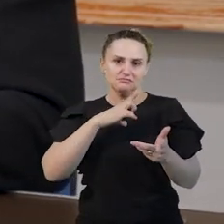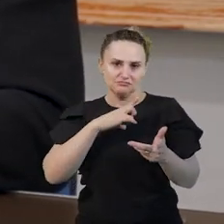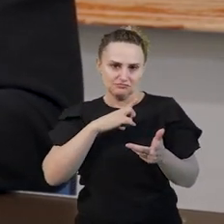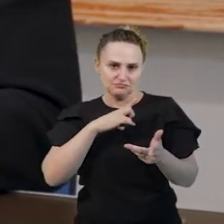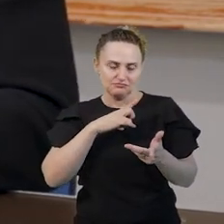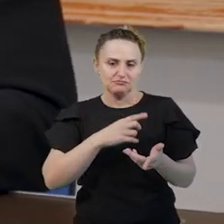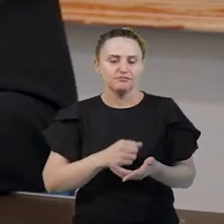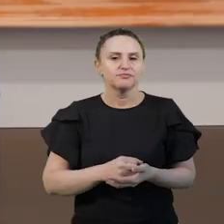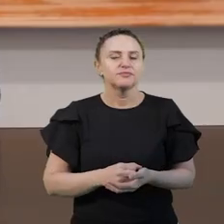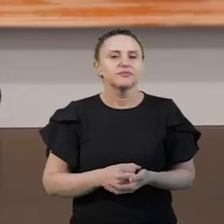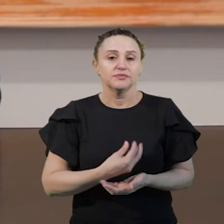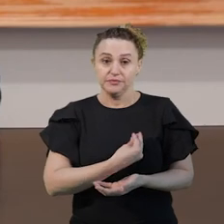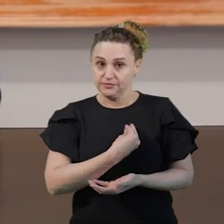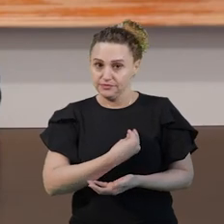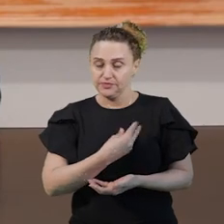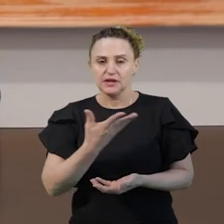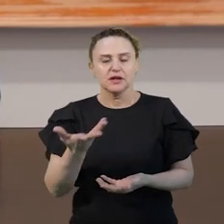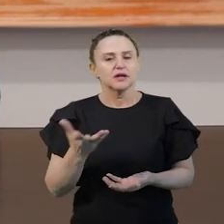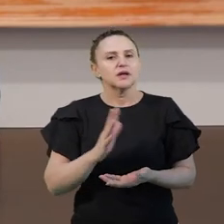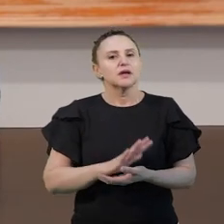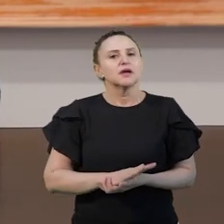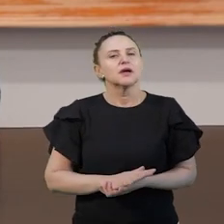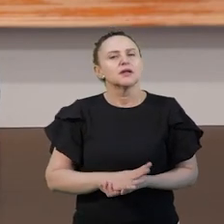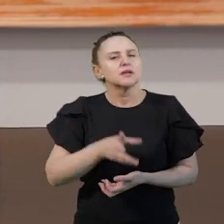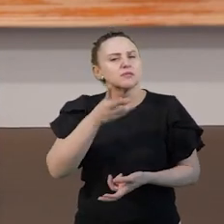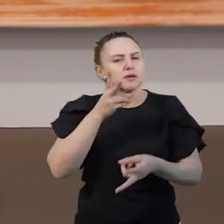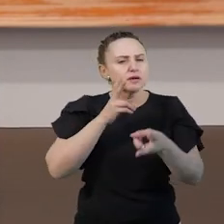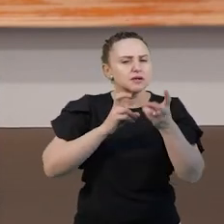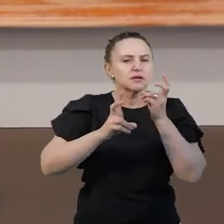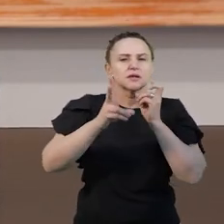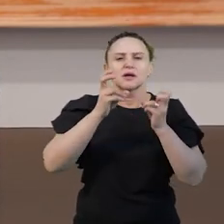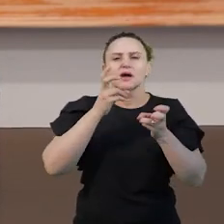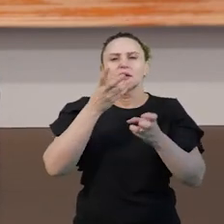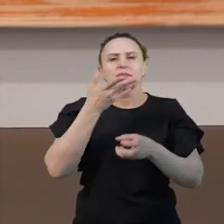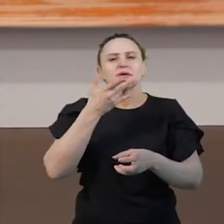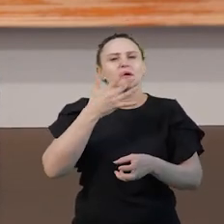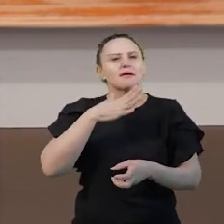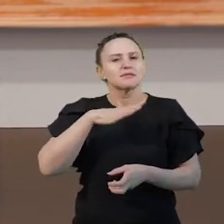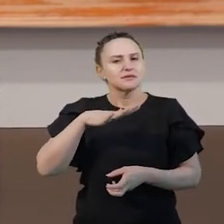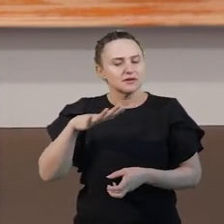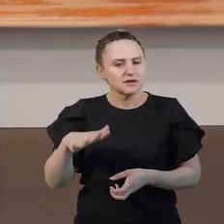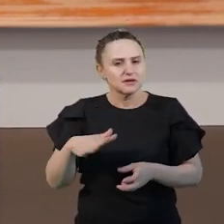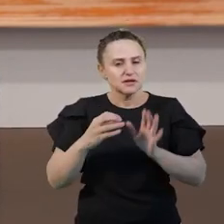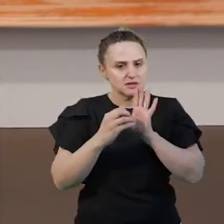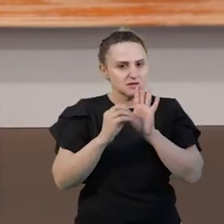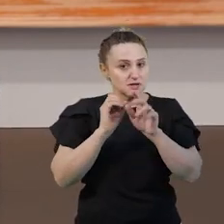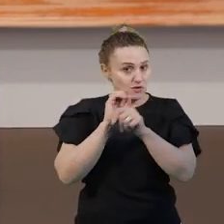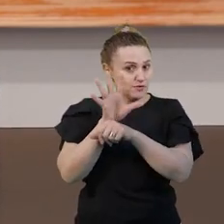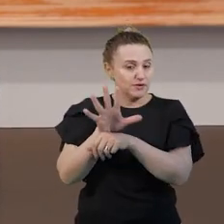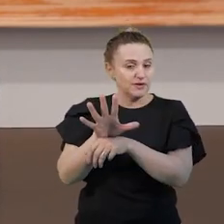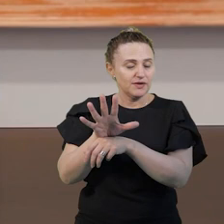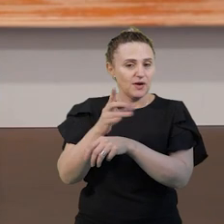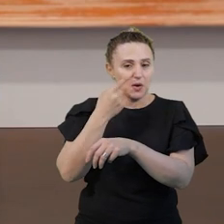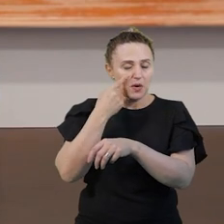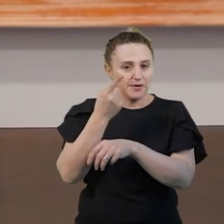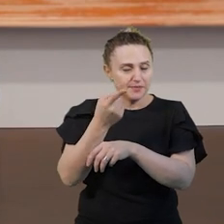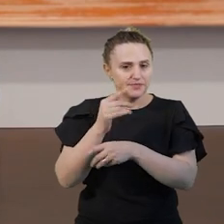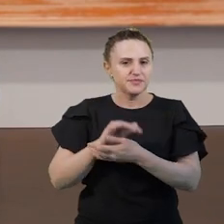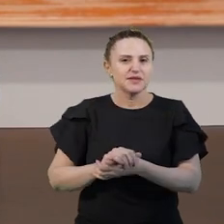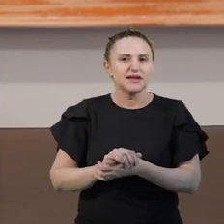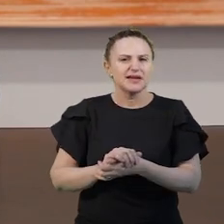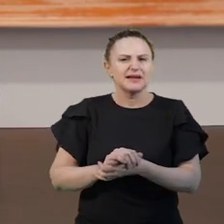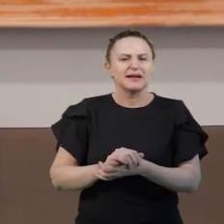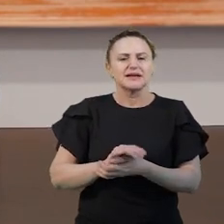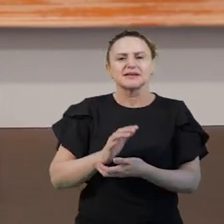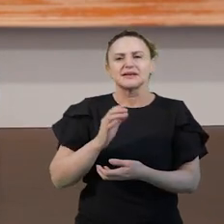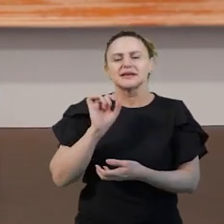Então, como vocês podem visualizar aqui, mesmo as crianças não alfabetizadas, elas acabam por fazer